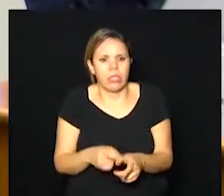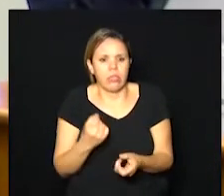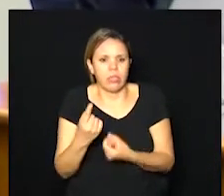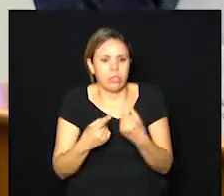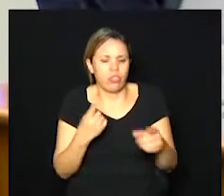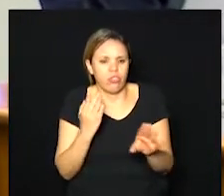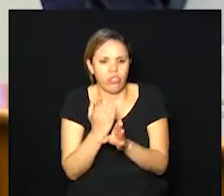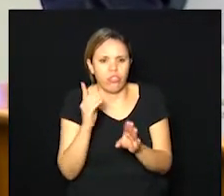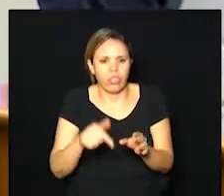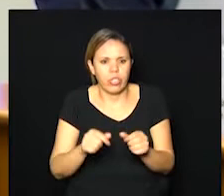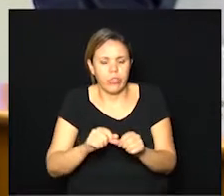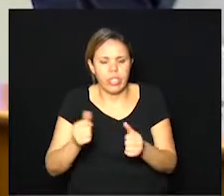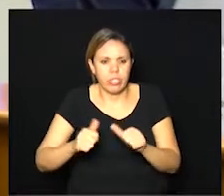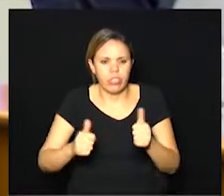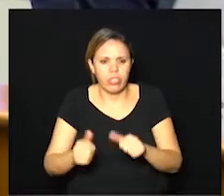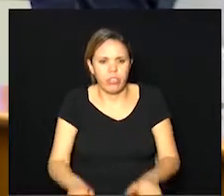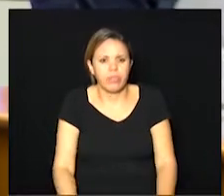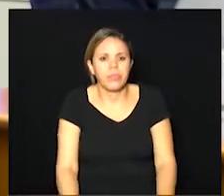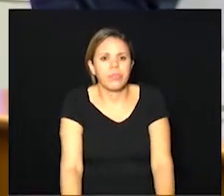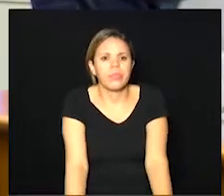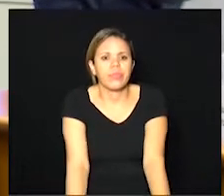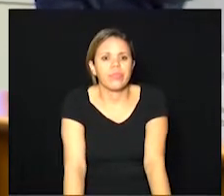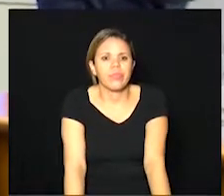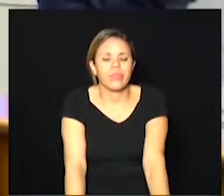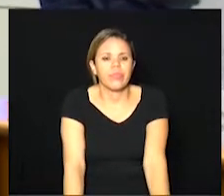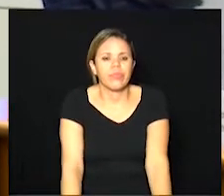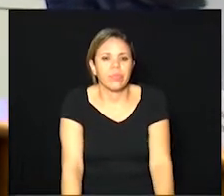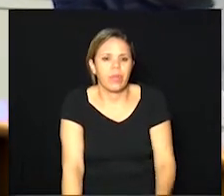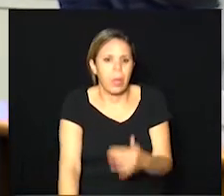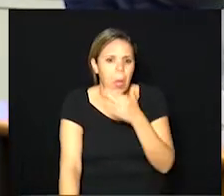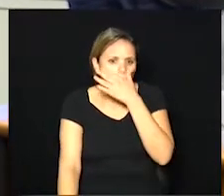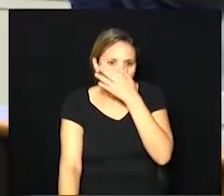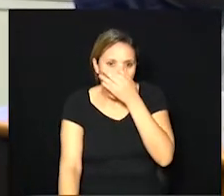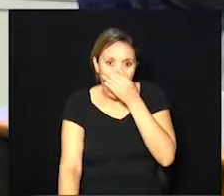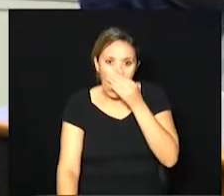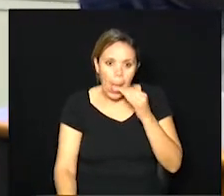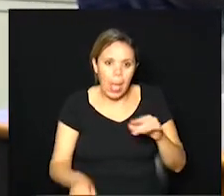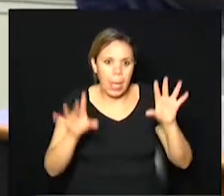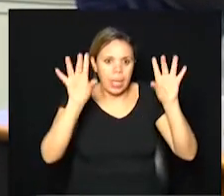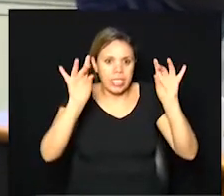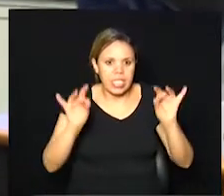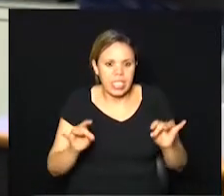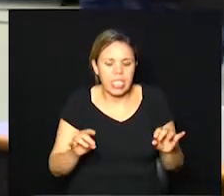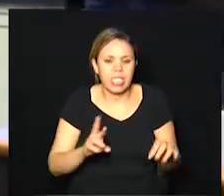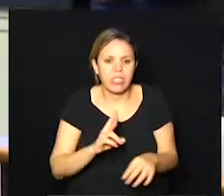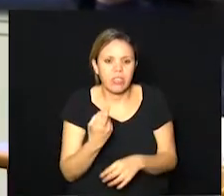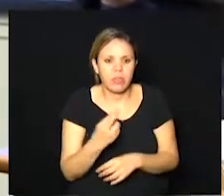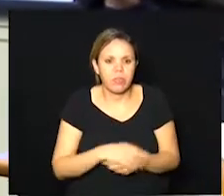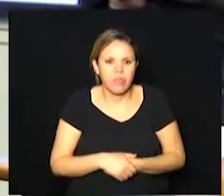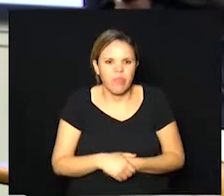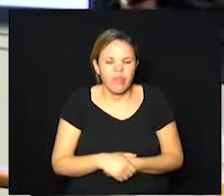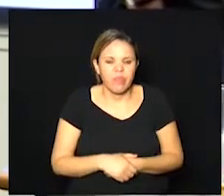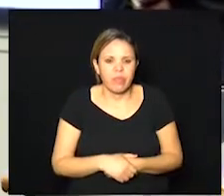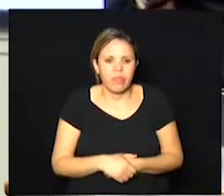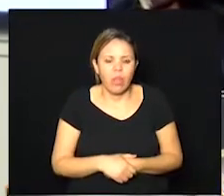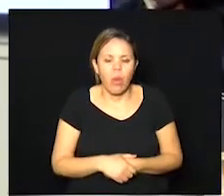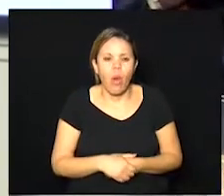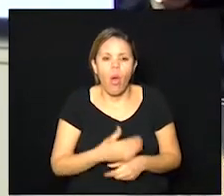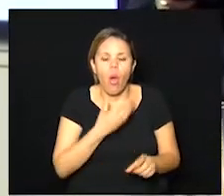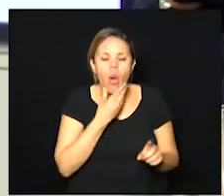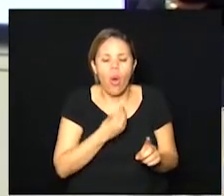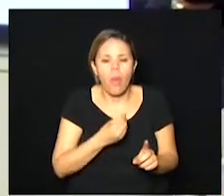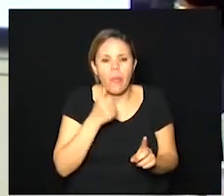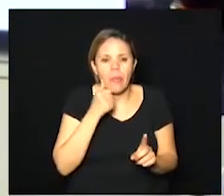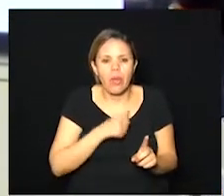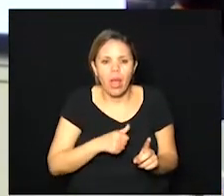e de fazer diagnóstico bom aqui são o detalhamento dos resultados então essa é a prevalência por sexo não